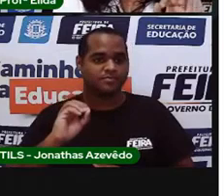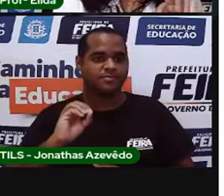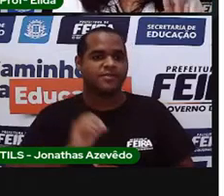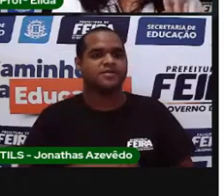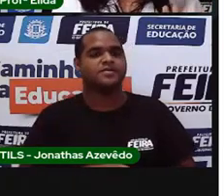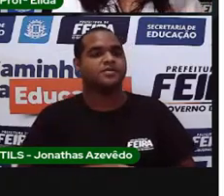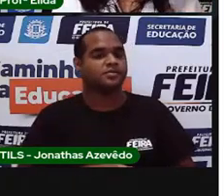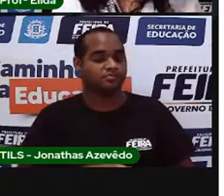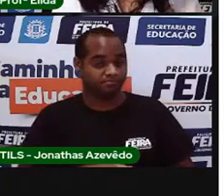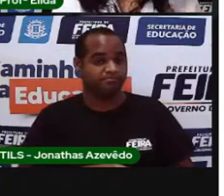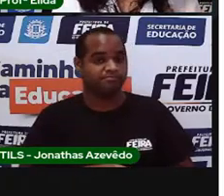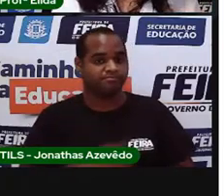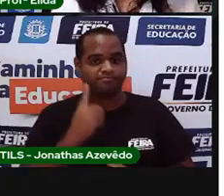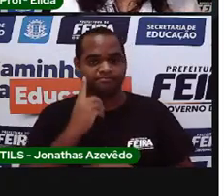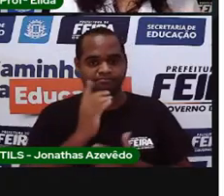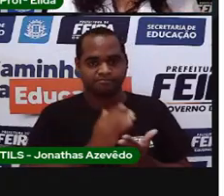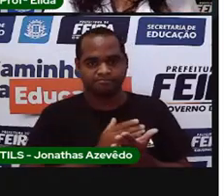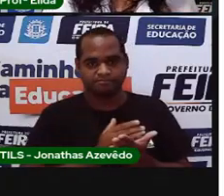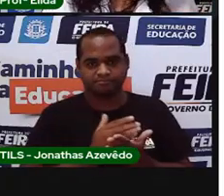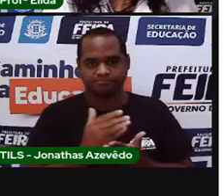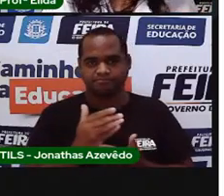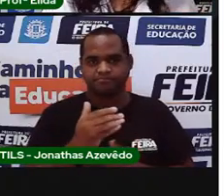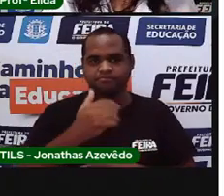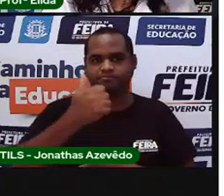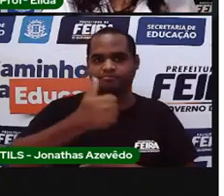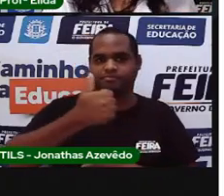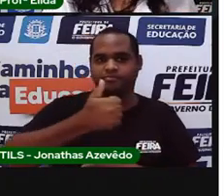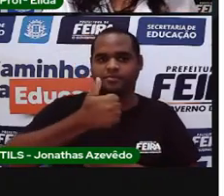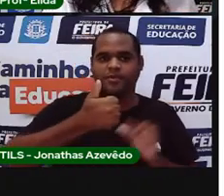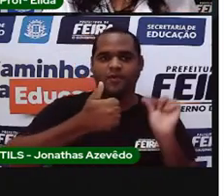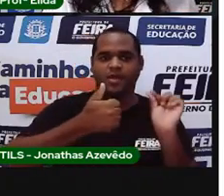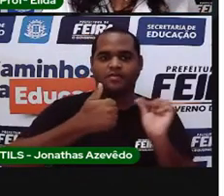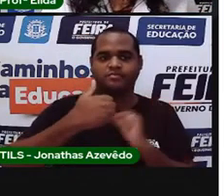O início da fila é Carlos.